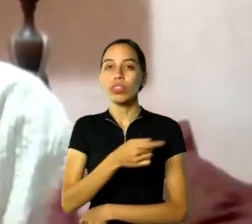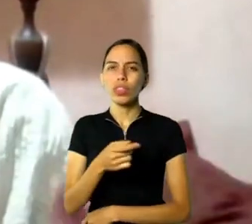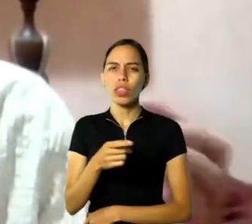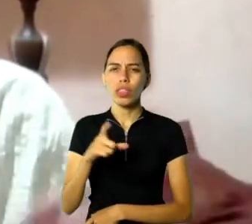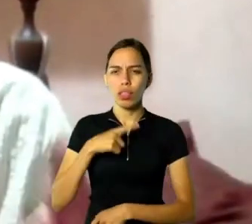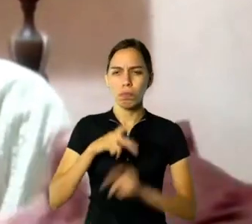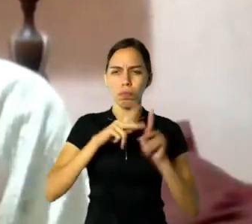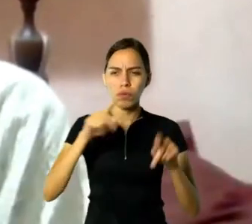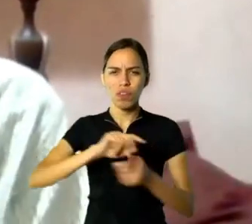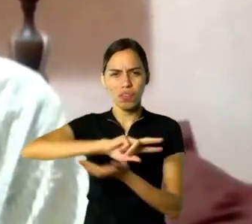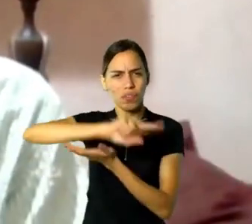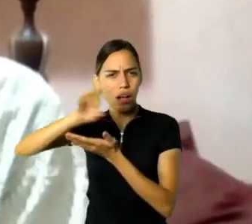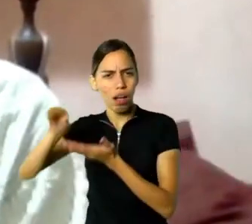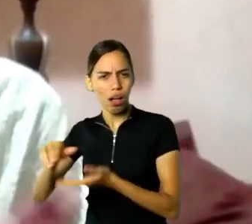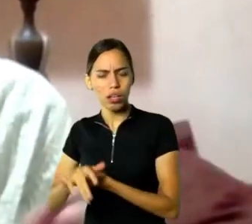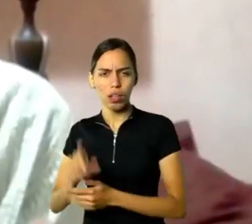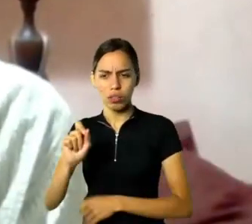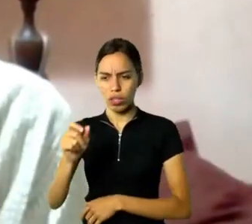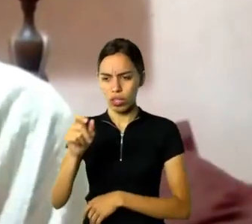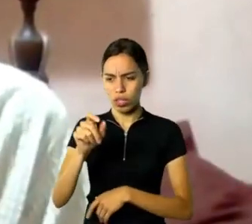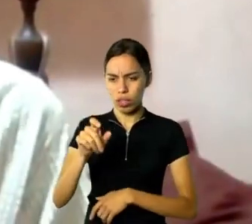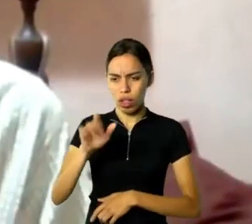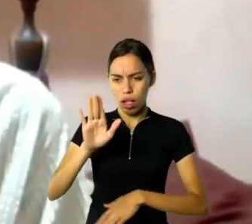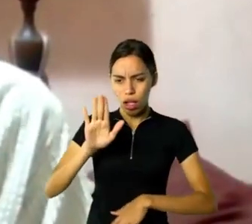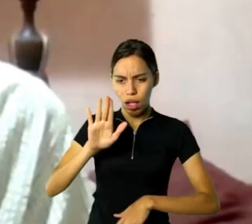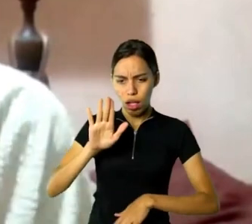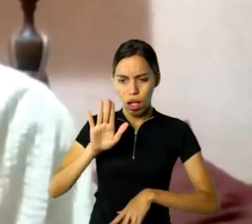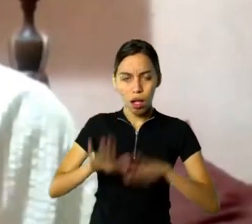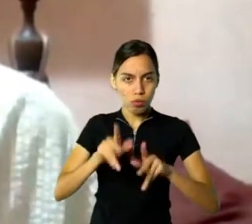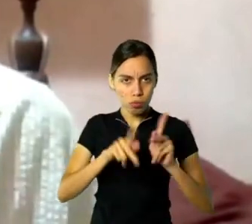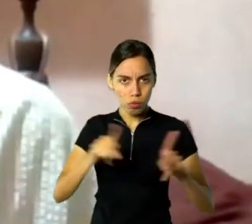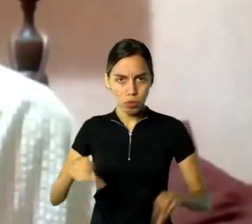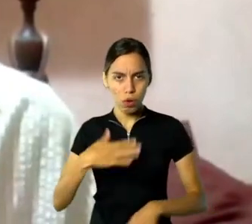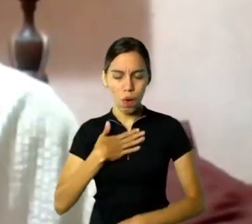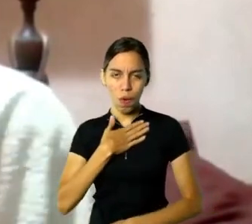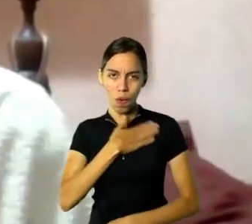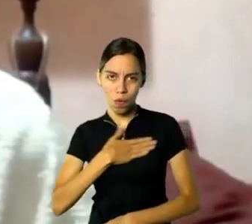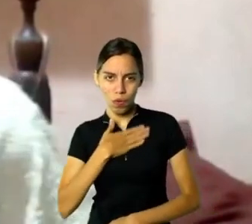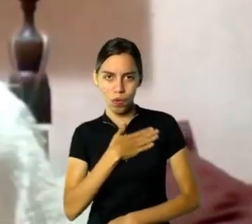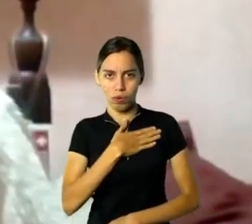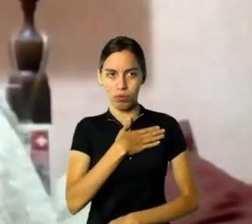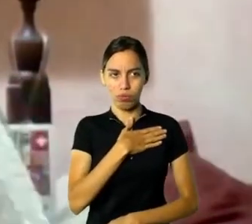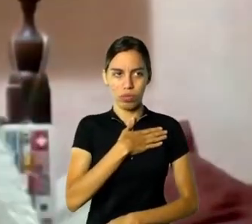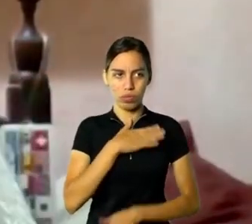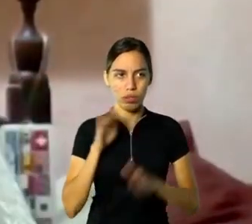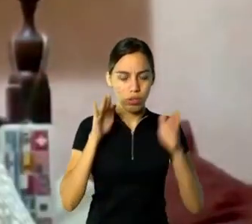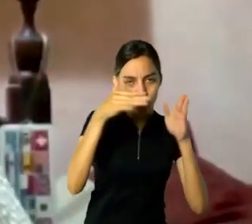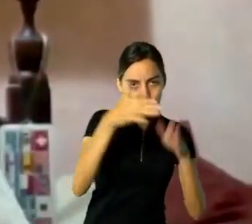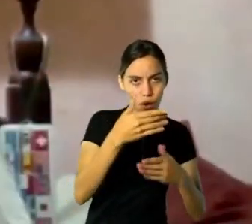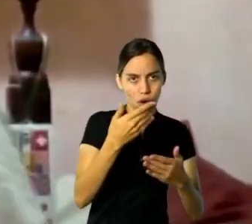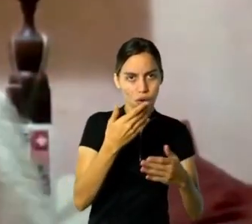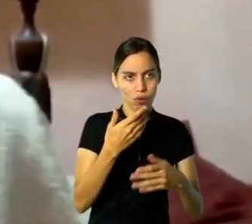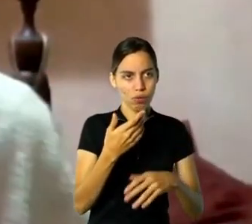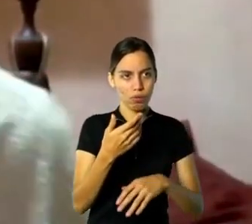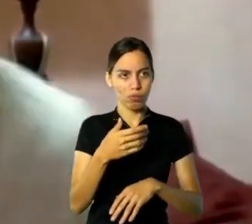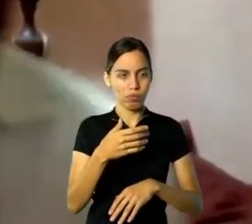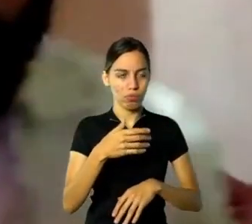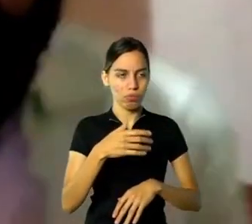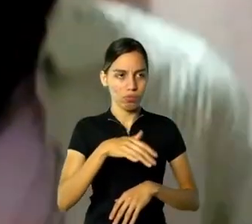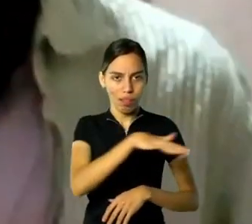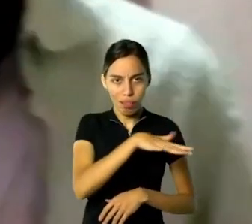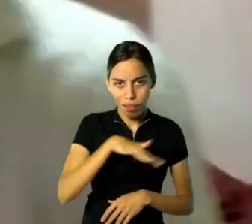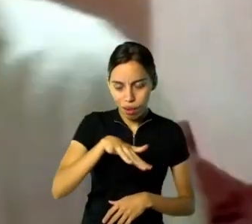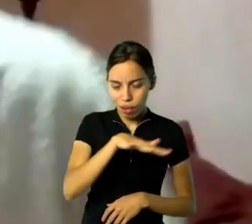gostam já são especializadas em algumas coisas, algumas áreas do conhecimento. E foi